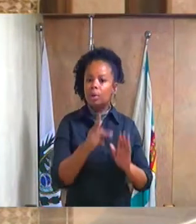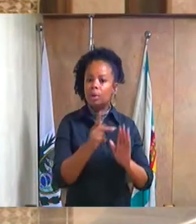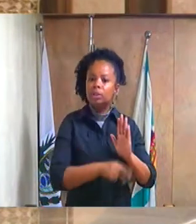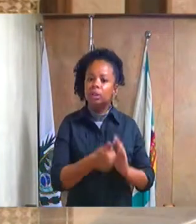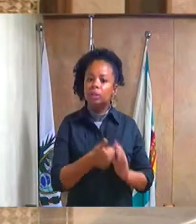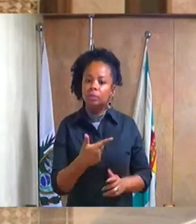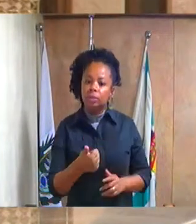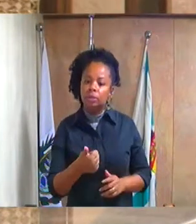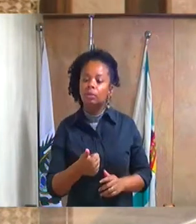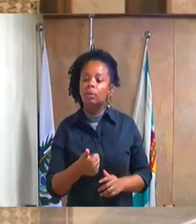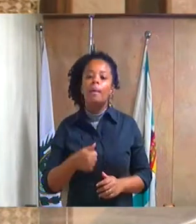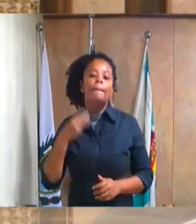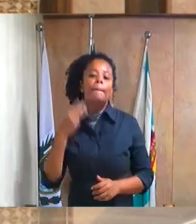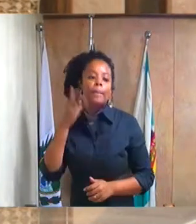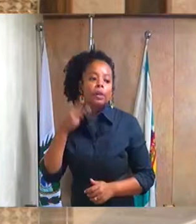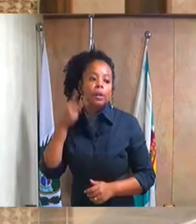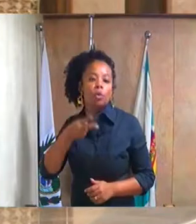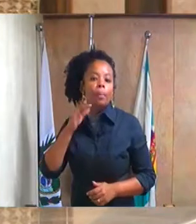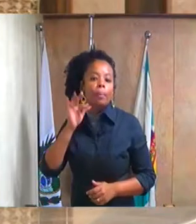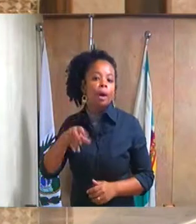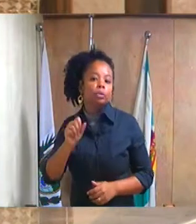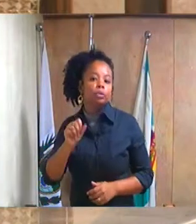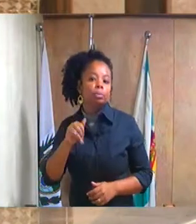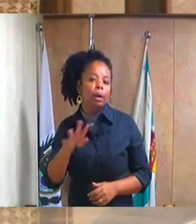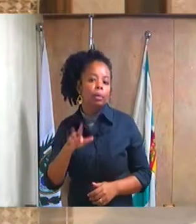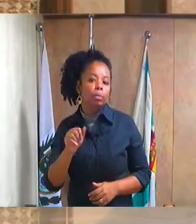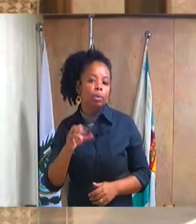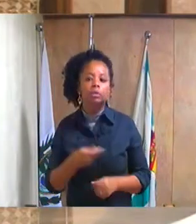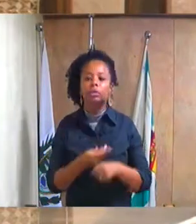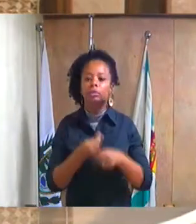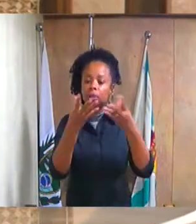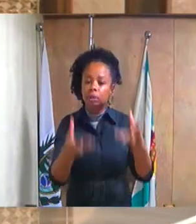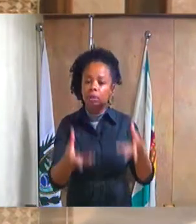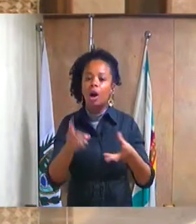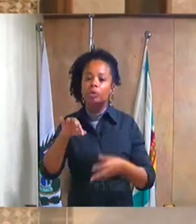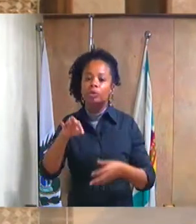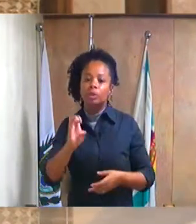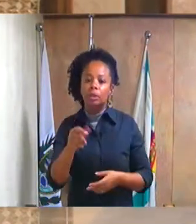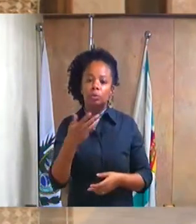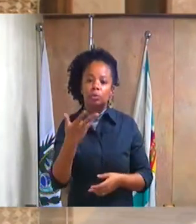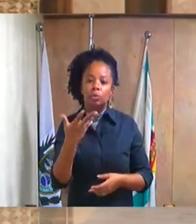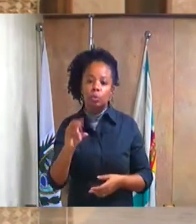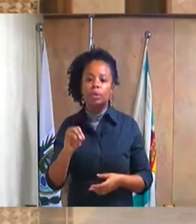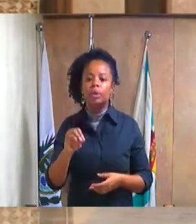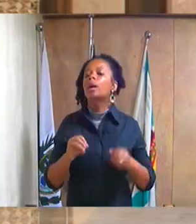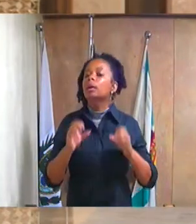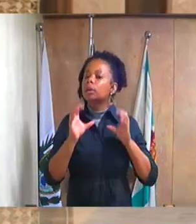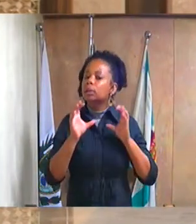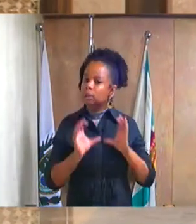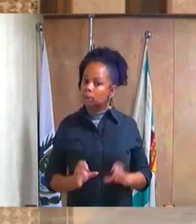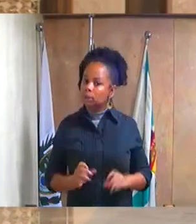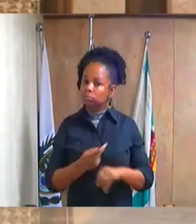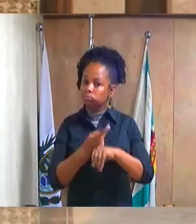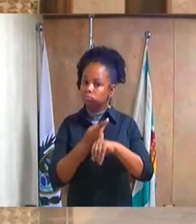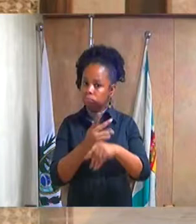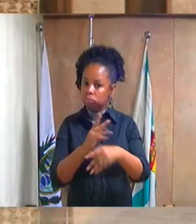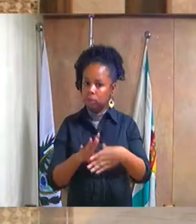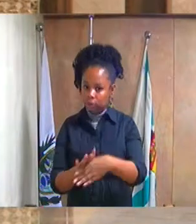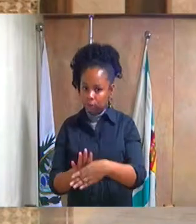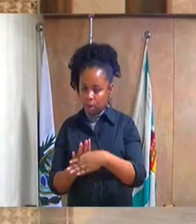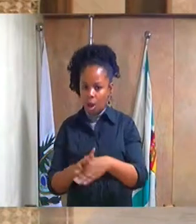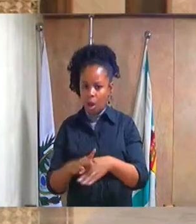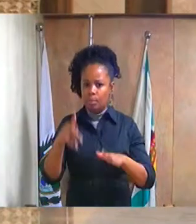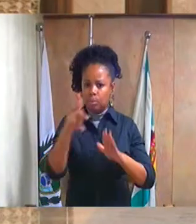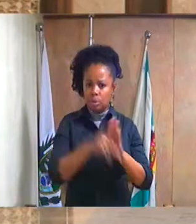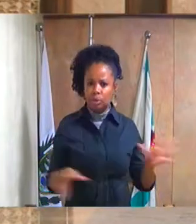Marcos Barbosa, outorgando ao justiço do doutor Diego Reis de Oliveira da Cunha, o título de cidadania Duque Caxiense. Projeto de resolução